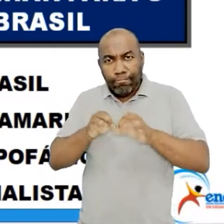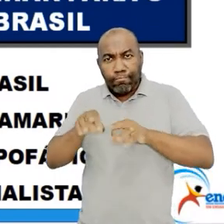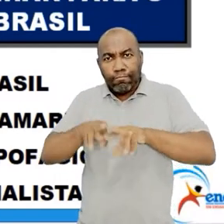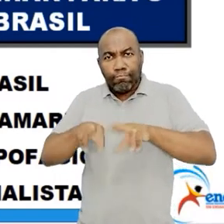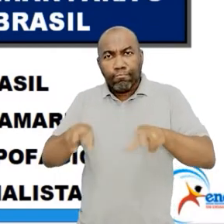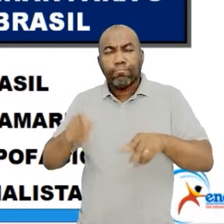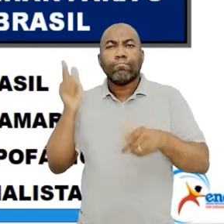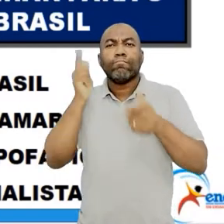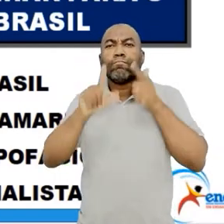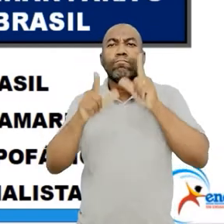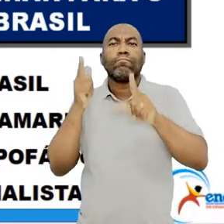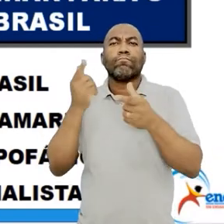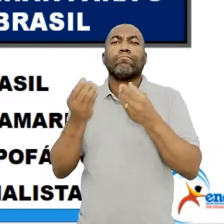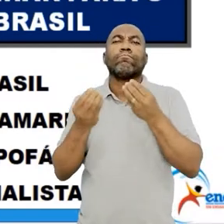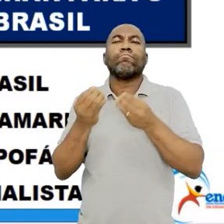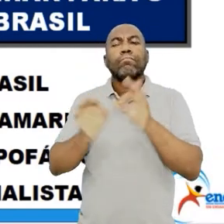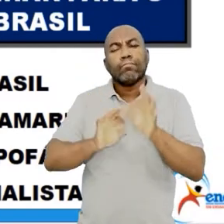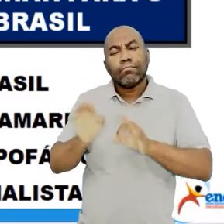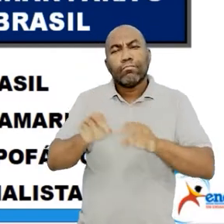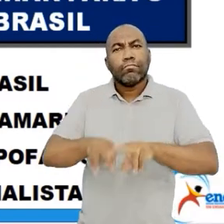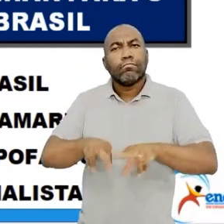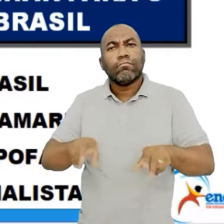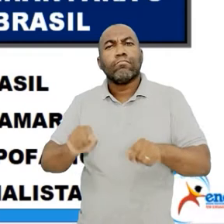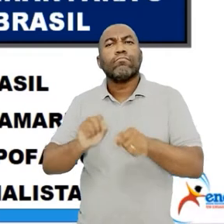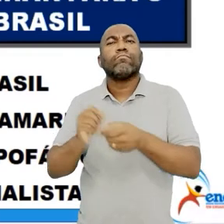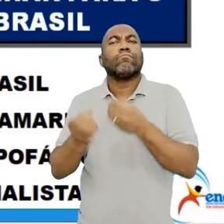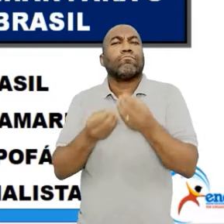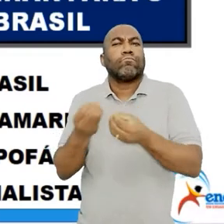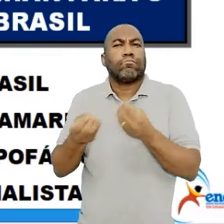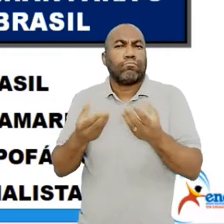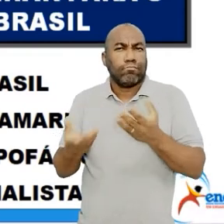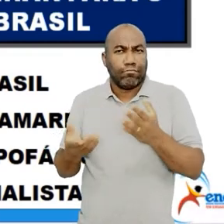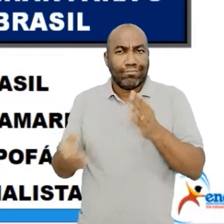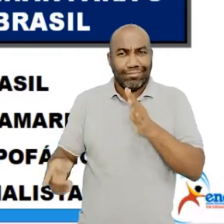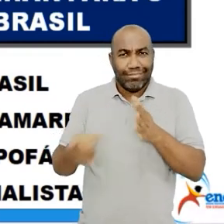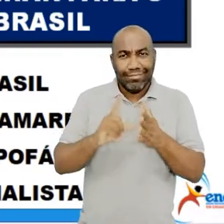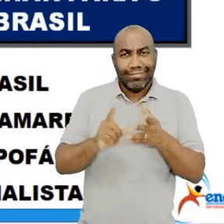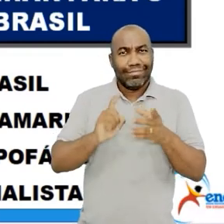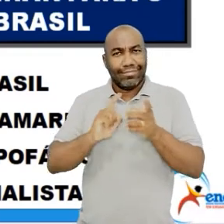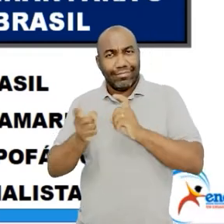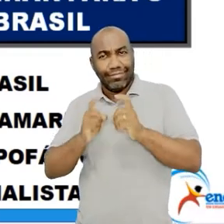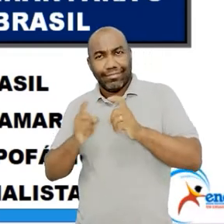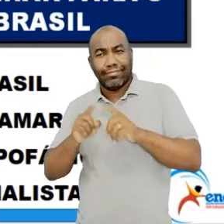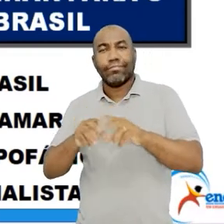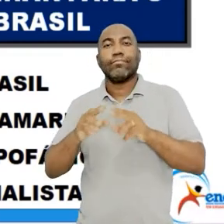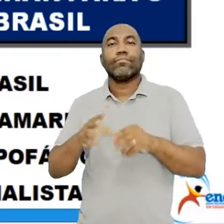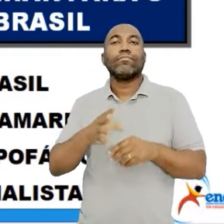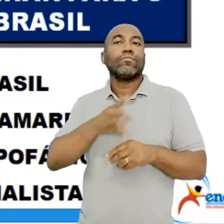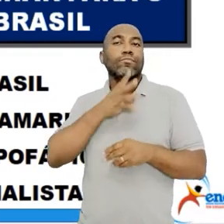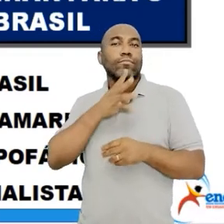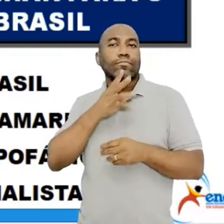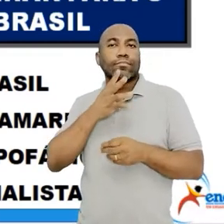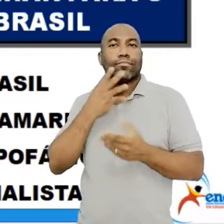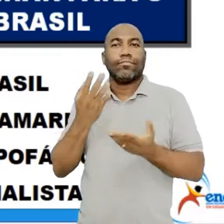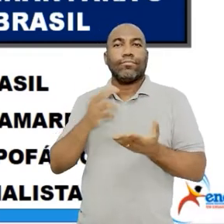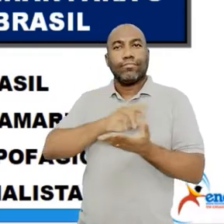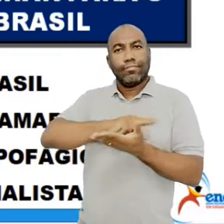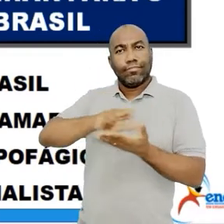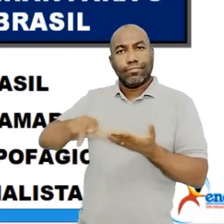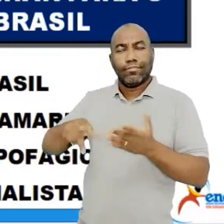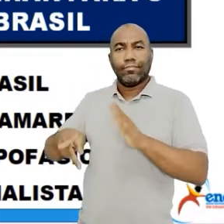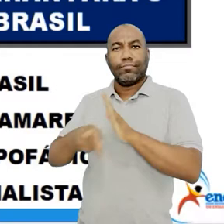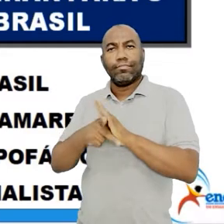dividir, tá? E irão demonstrar esse conhecimento em publicações de